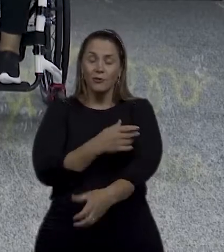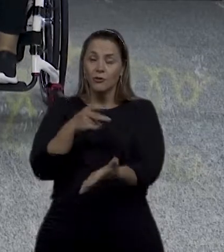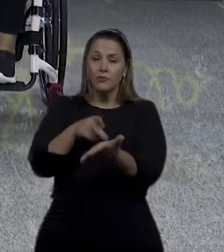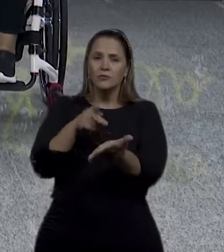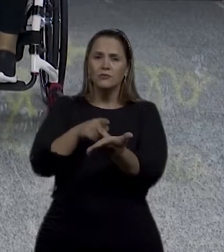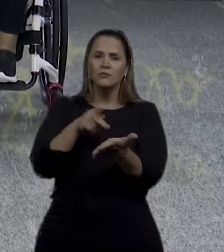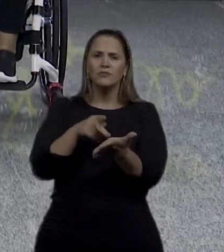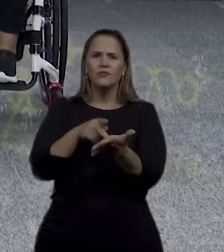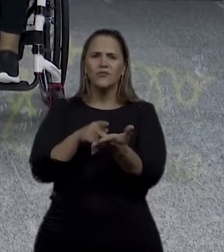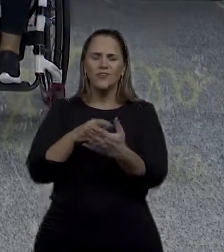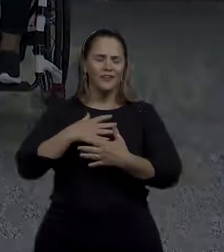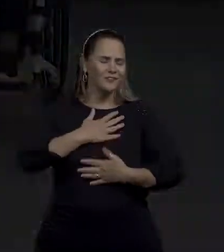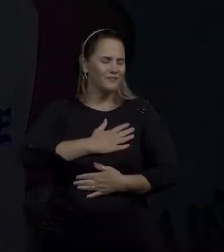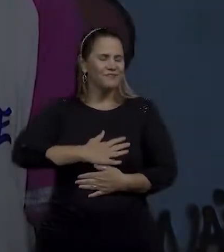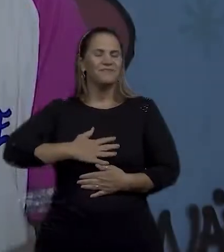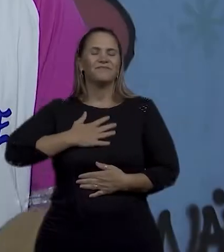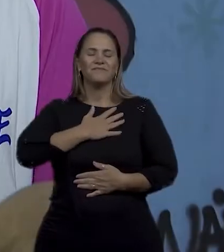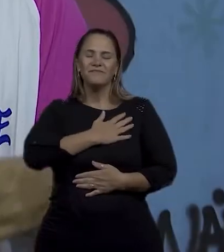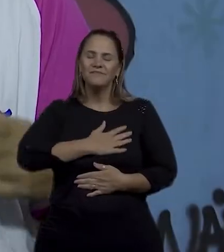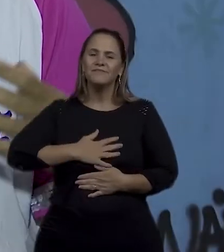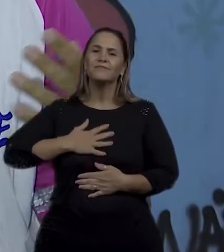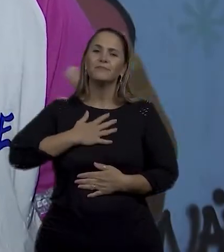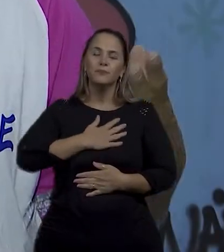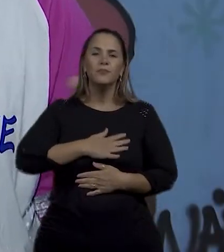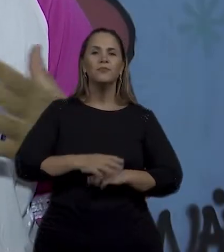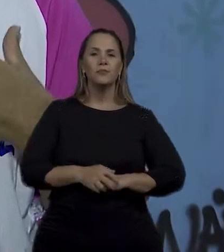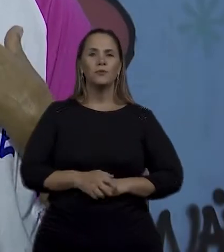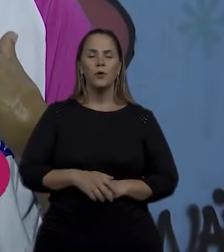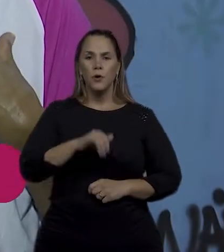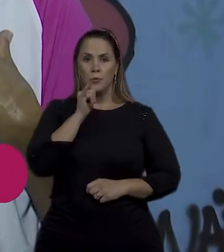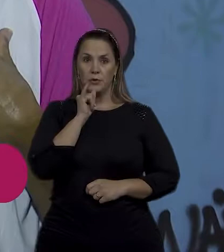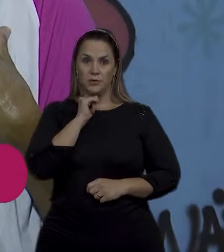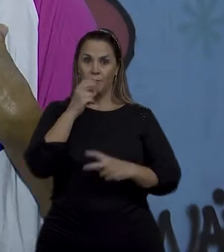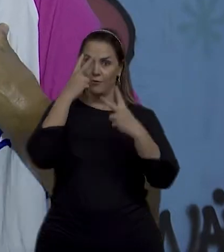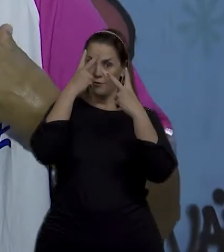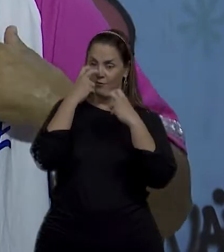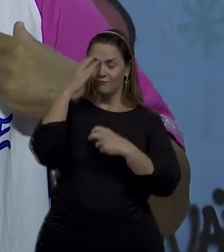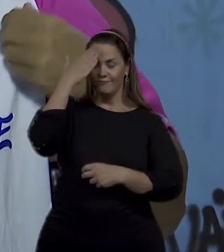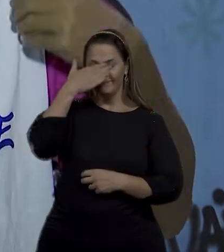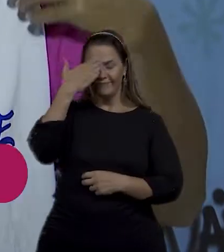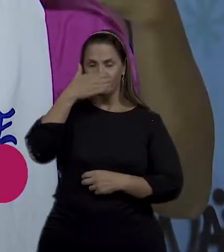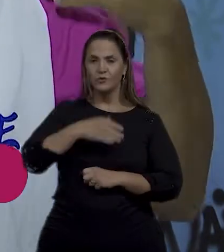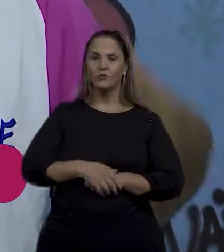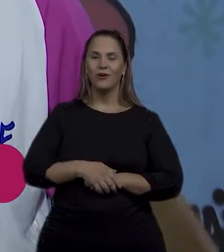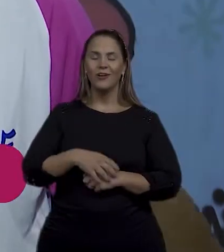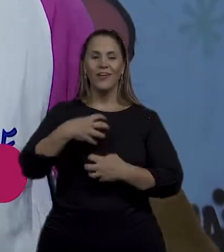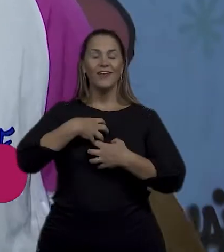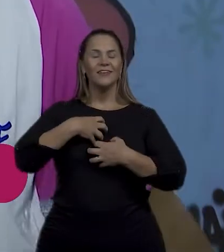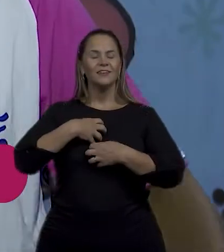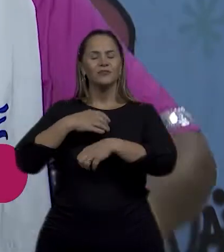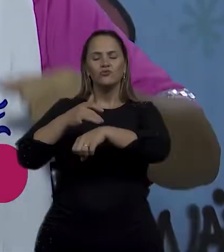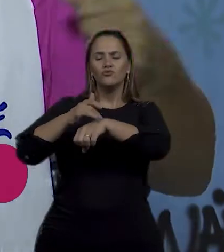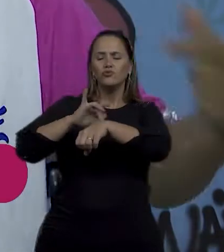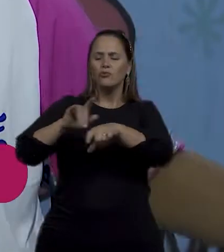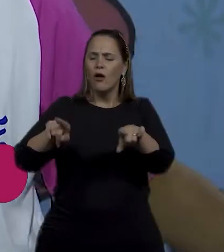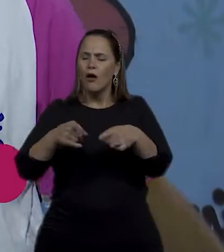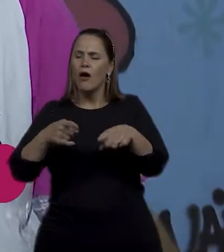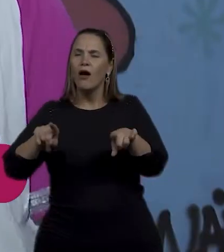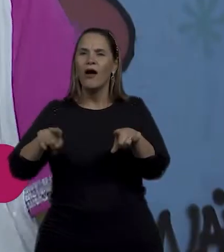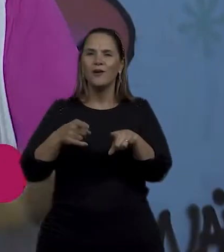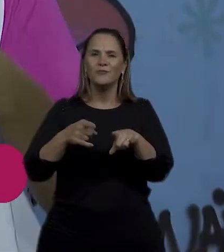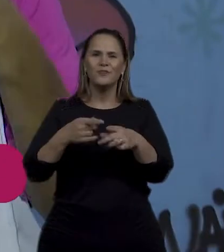É uma coisa que é muito prazerosa, né, é você fechar os olhos, é você sentir a música. E não importa se você está de